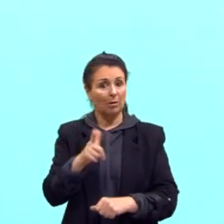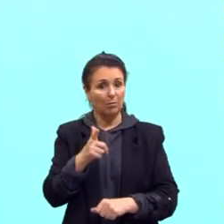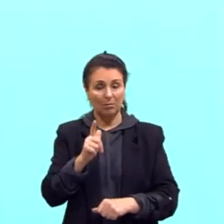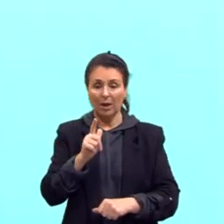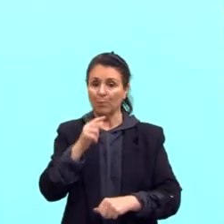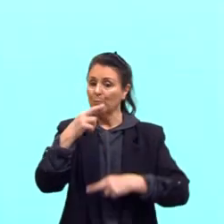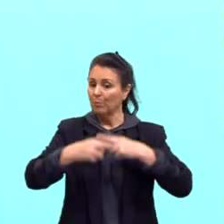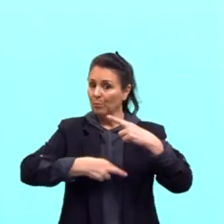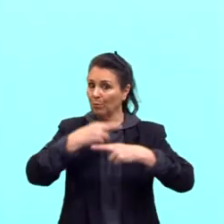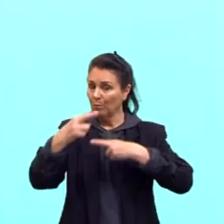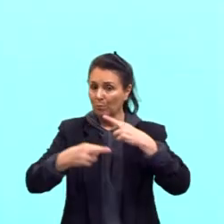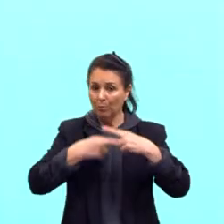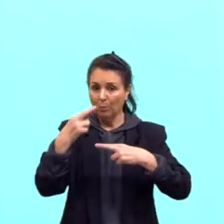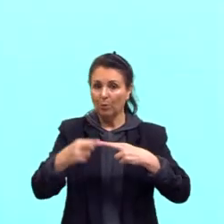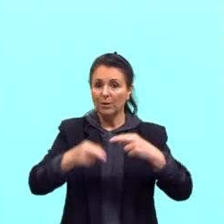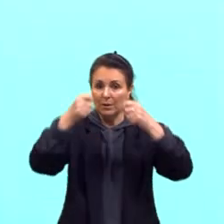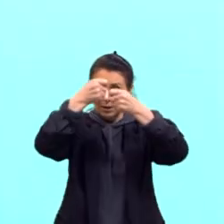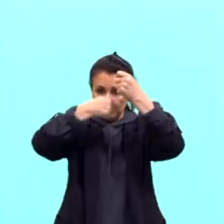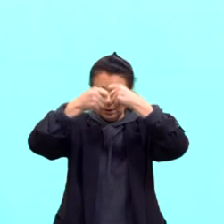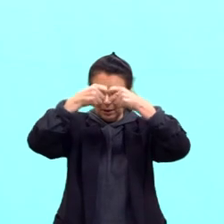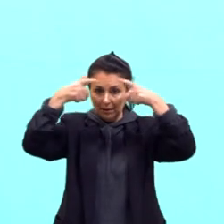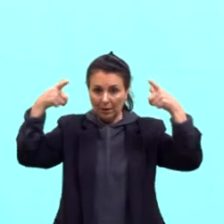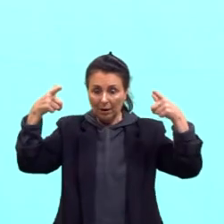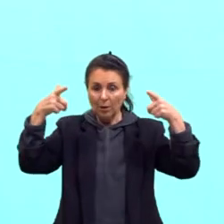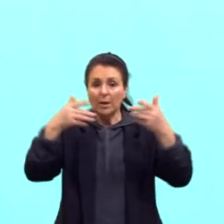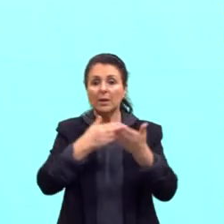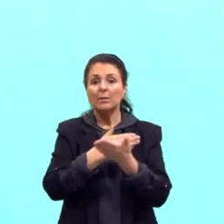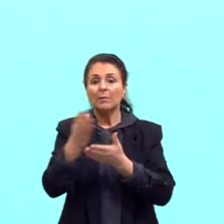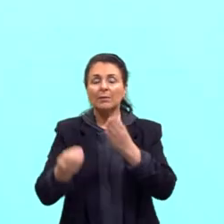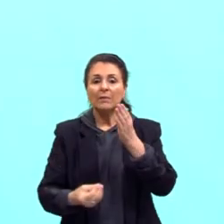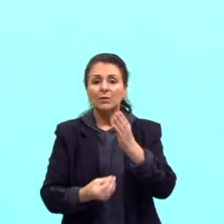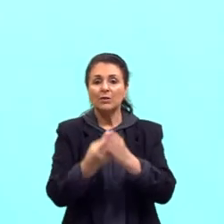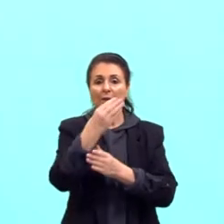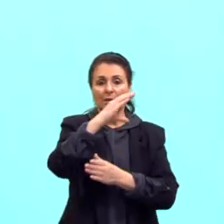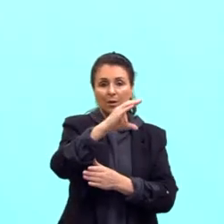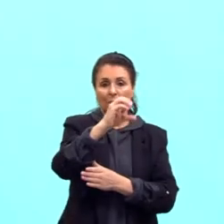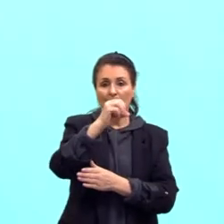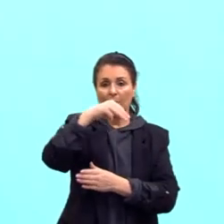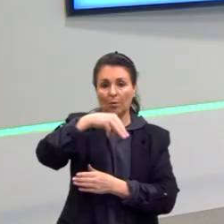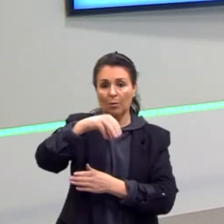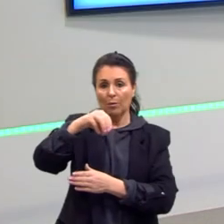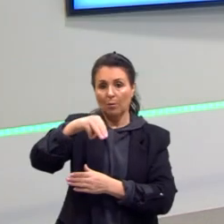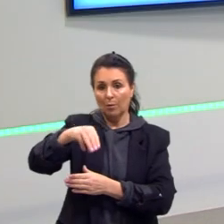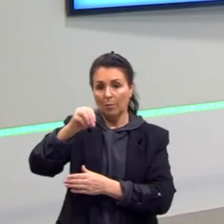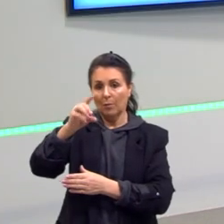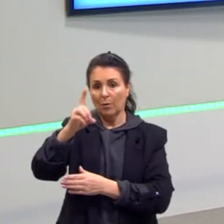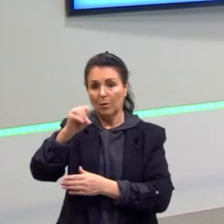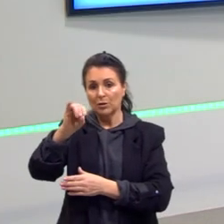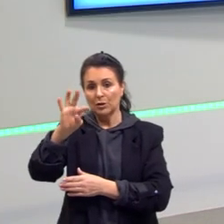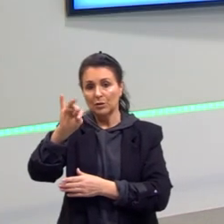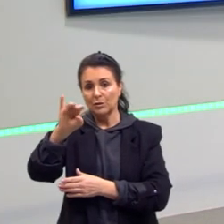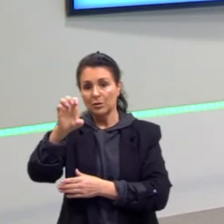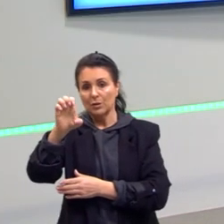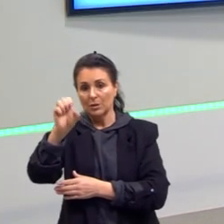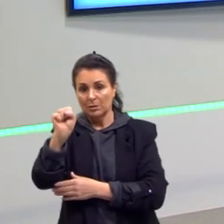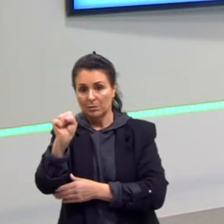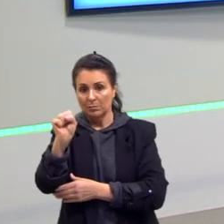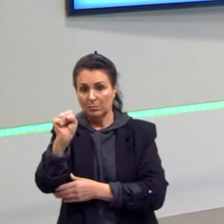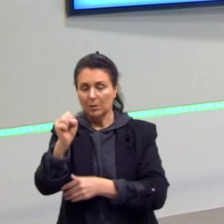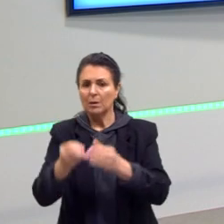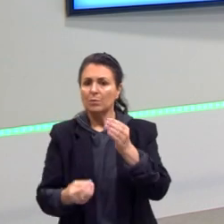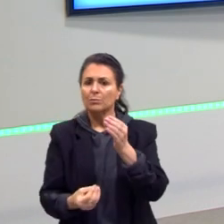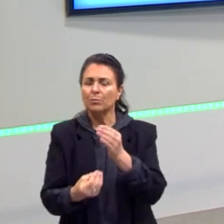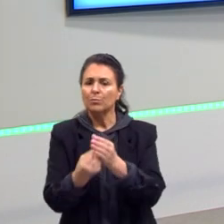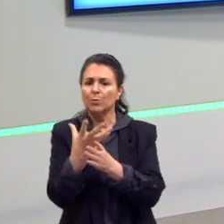e acabam investindo nas commodities. O que são commodities? Comodities são produtos com pouco